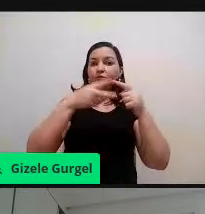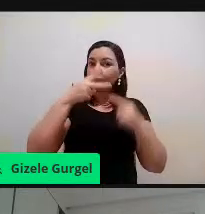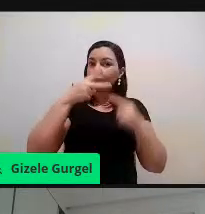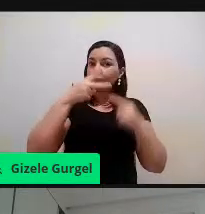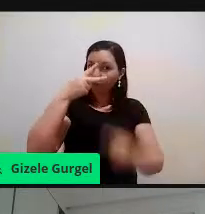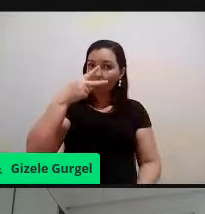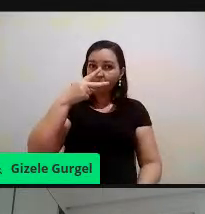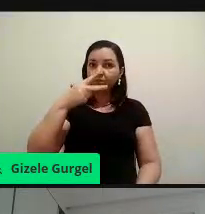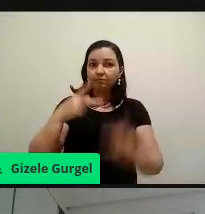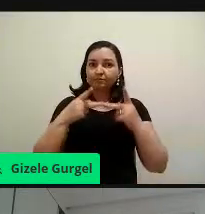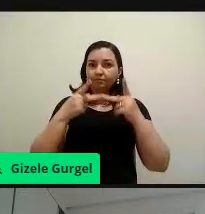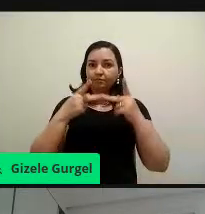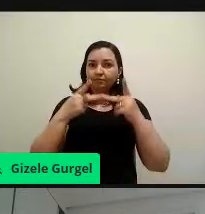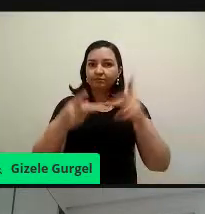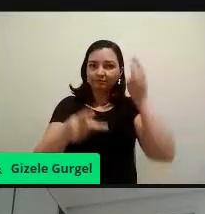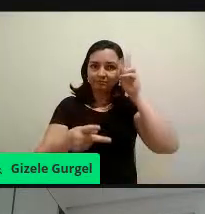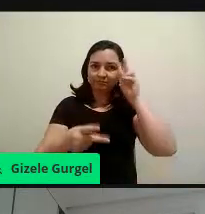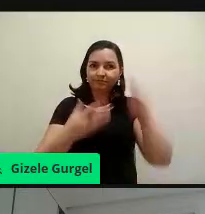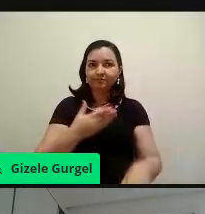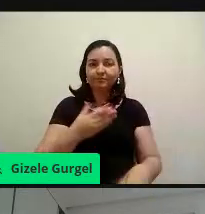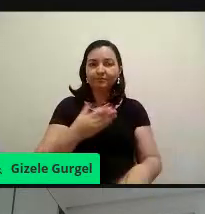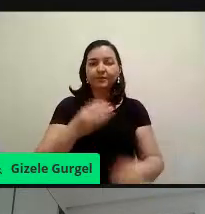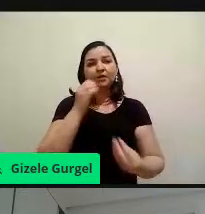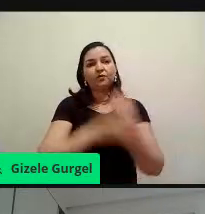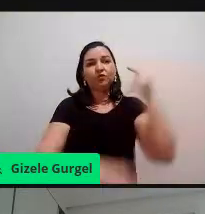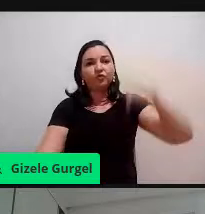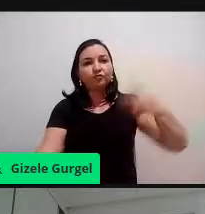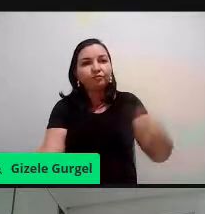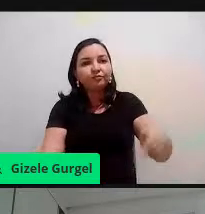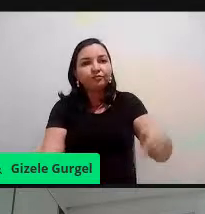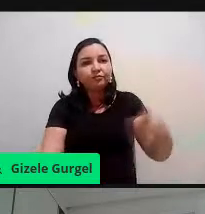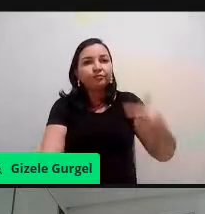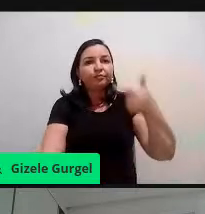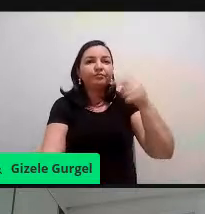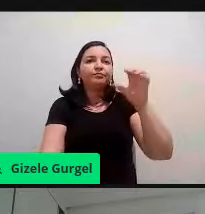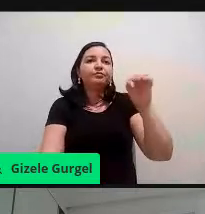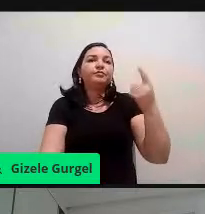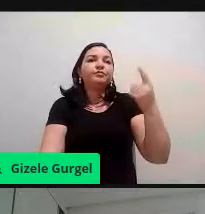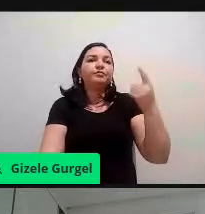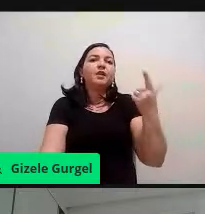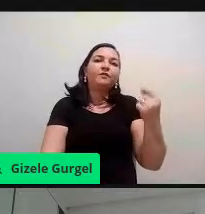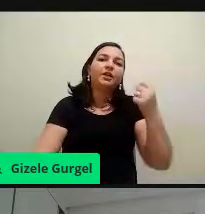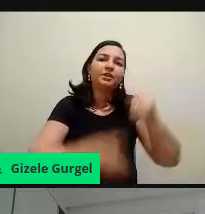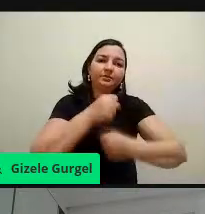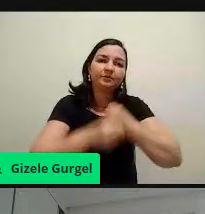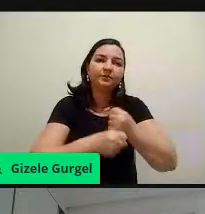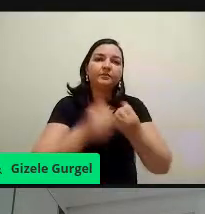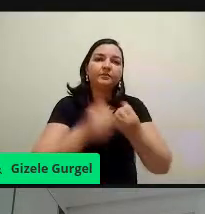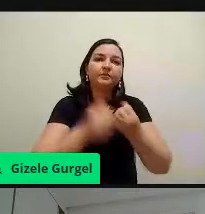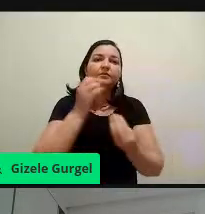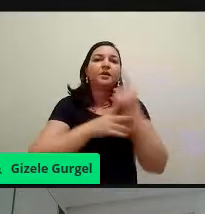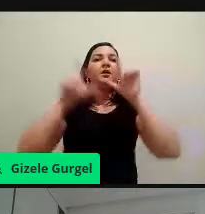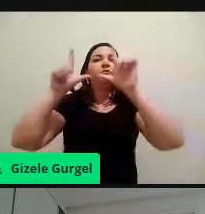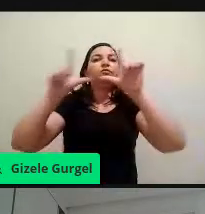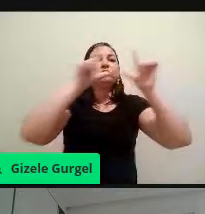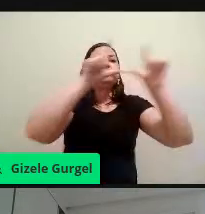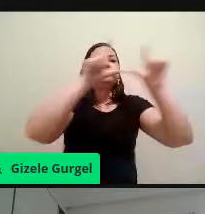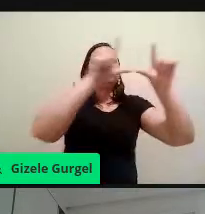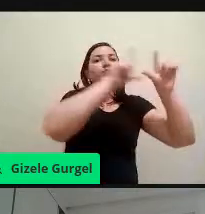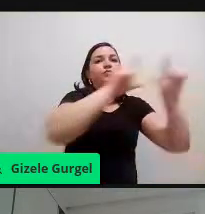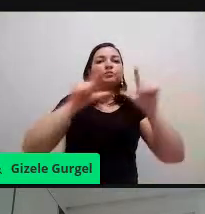vocês no início, ele surgiu esse ano, então ele traz essas postagens, não é, com conteúdo informativo,